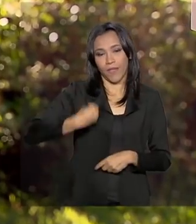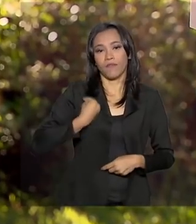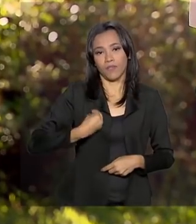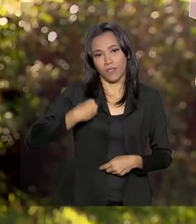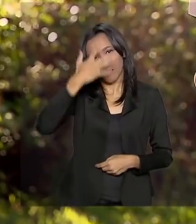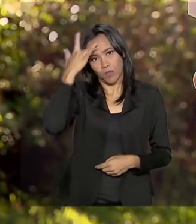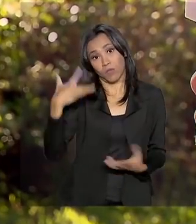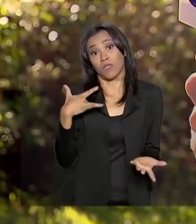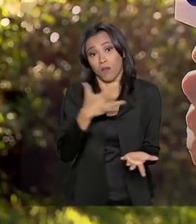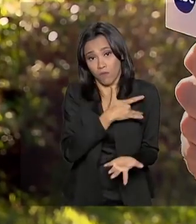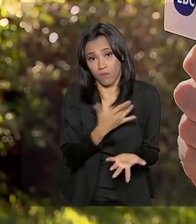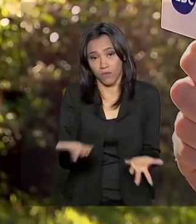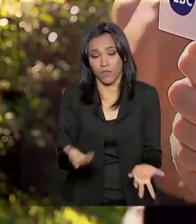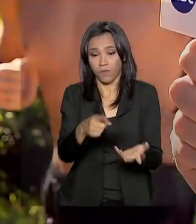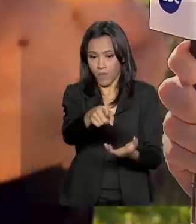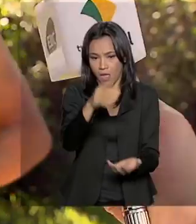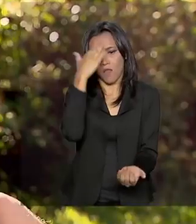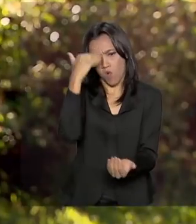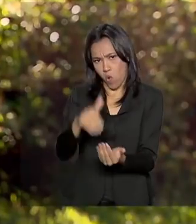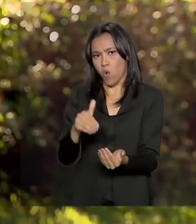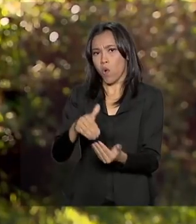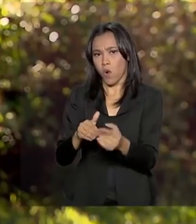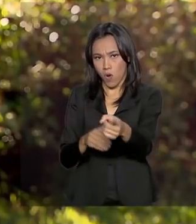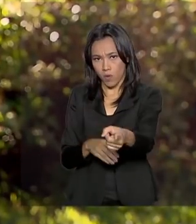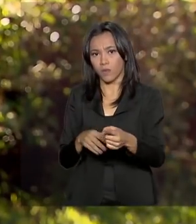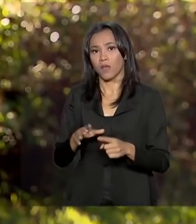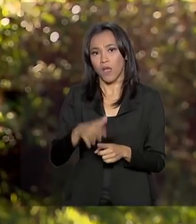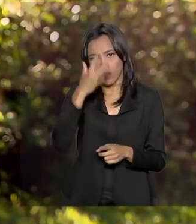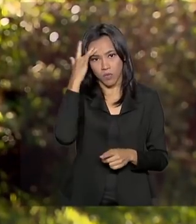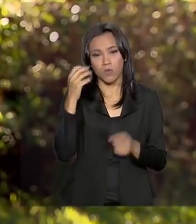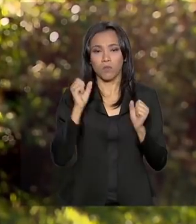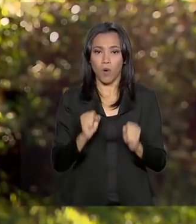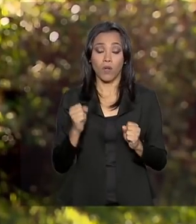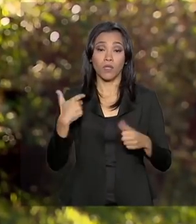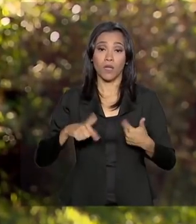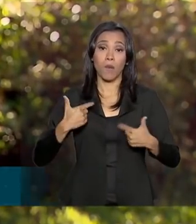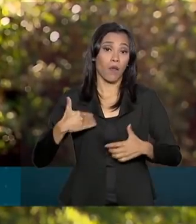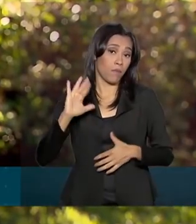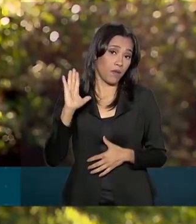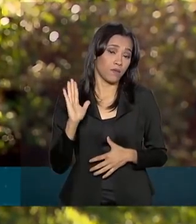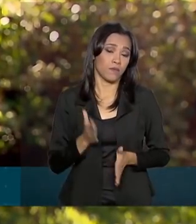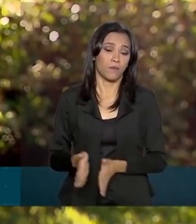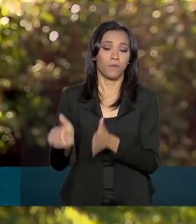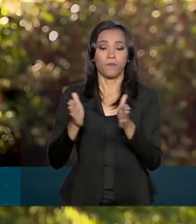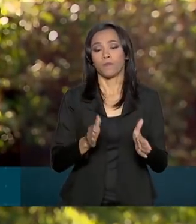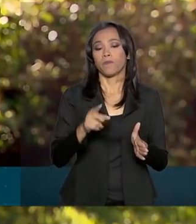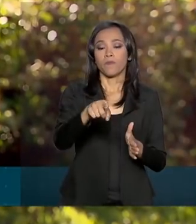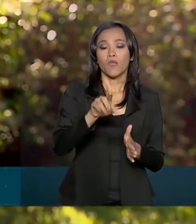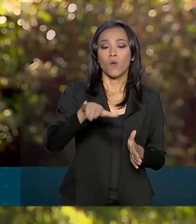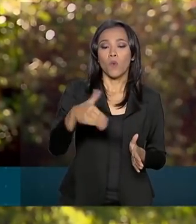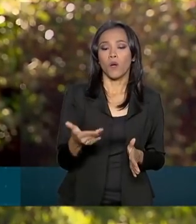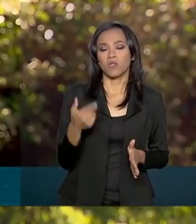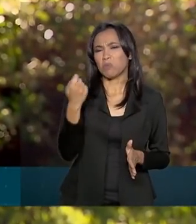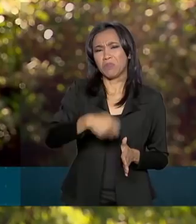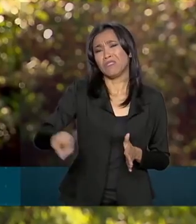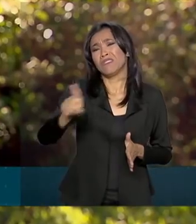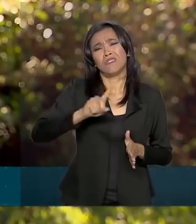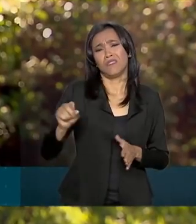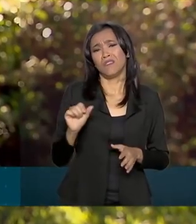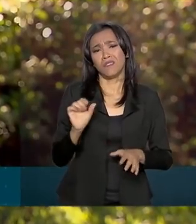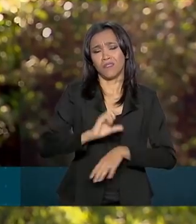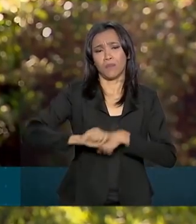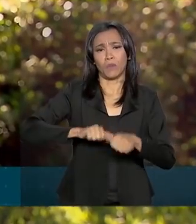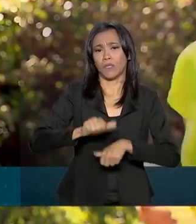concorda com o presidente e acha que os funcionários podem render mais. A partir do momento que nós não temos que mudar o nosso